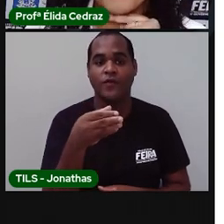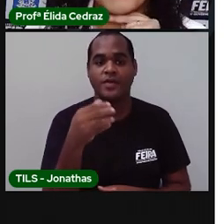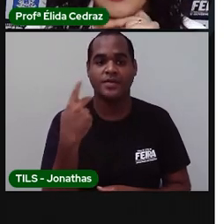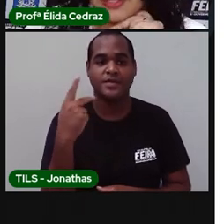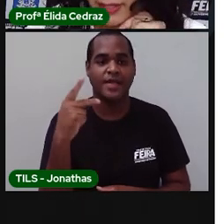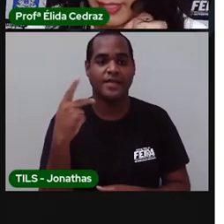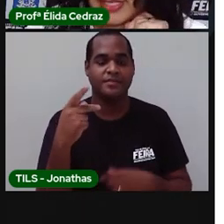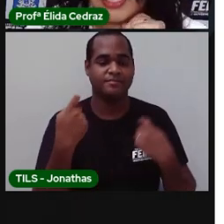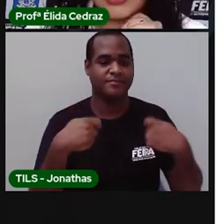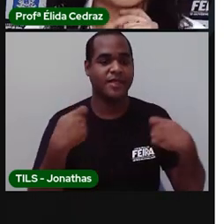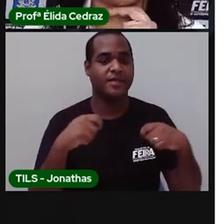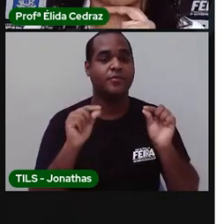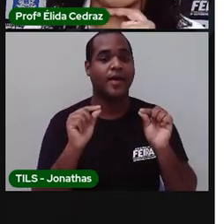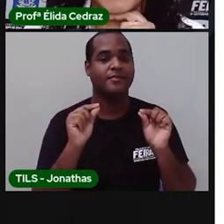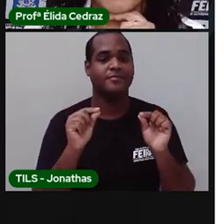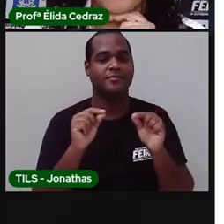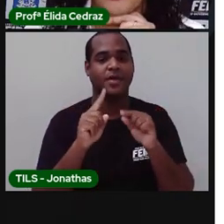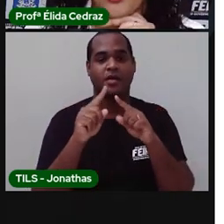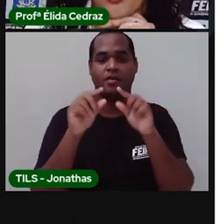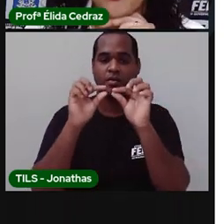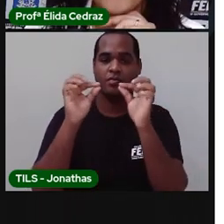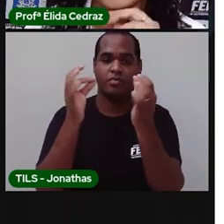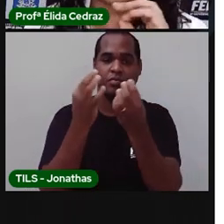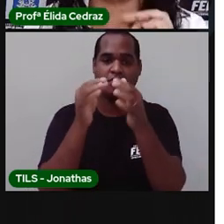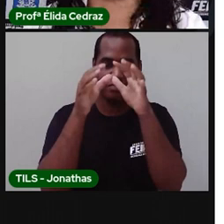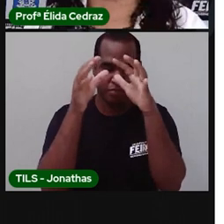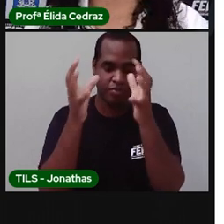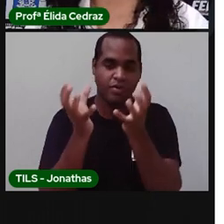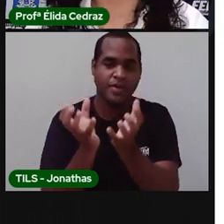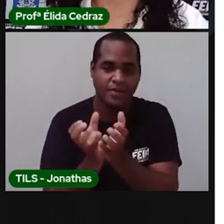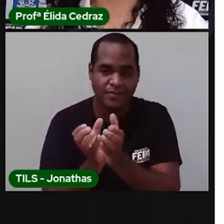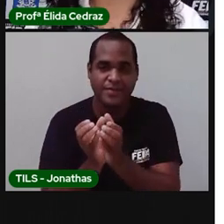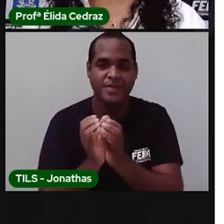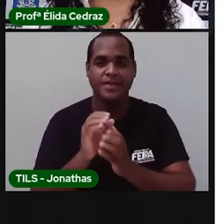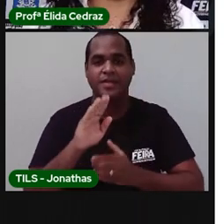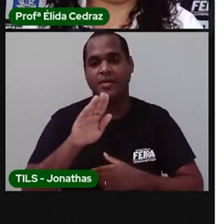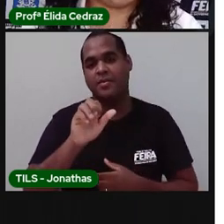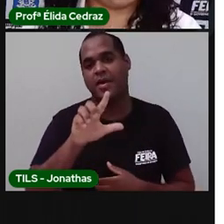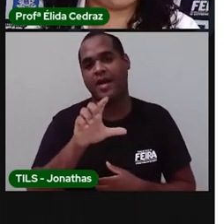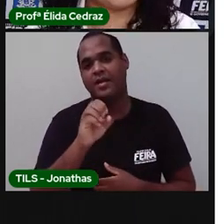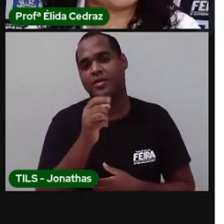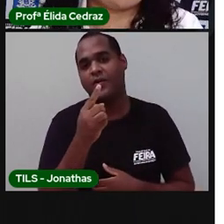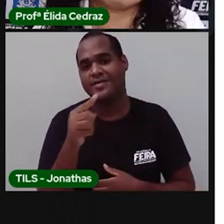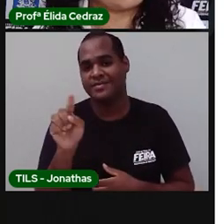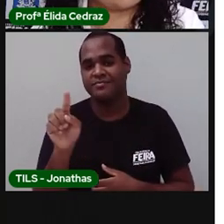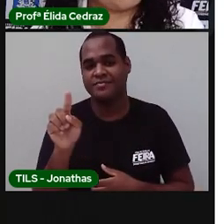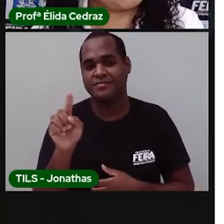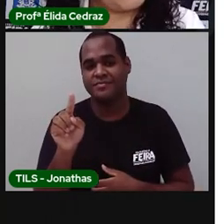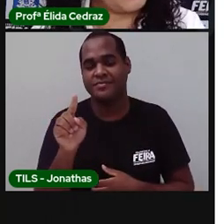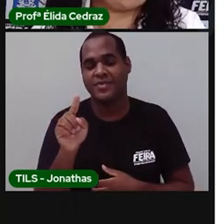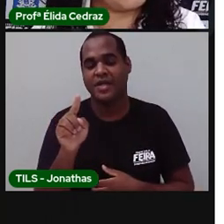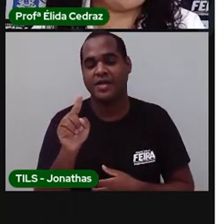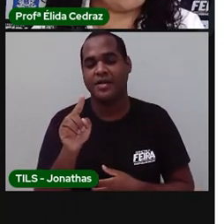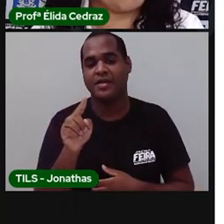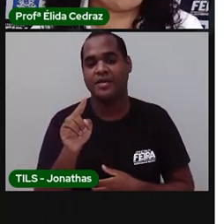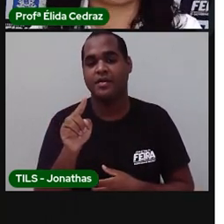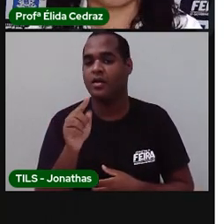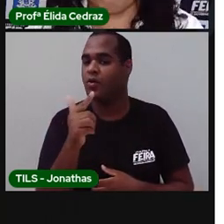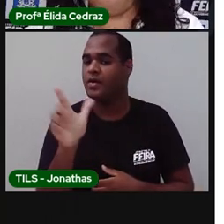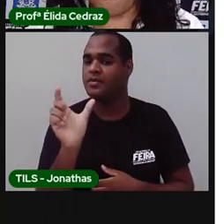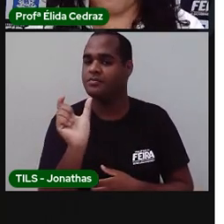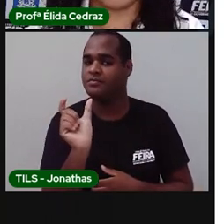Balões. Isso, balões. Depois de balões, qual será a palavra?